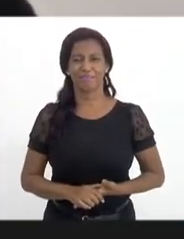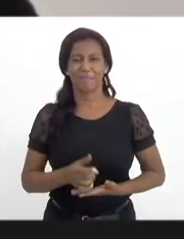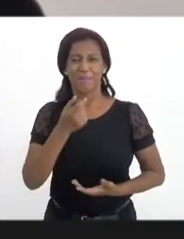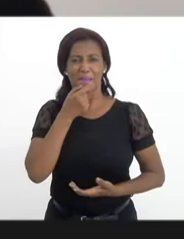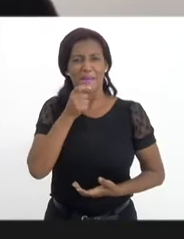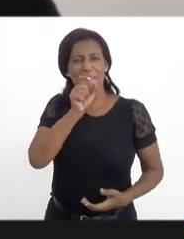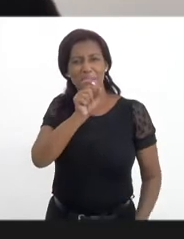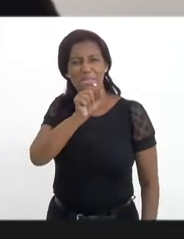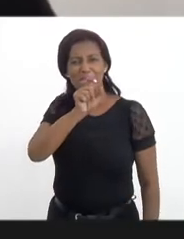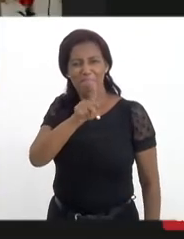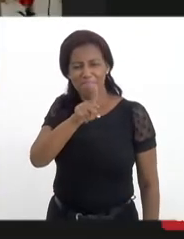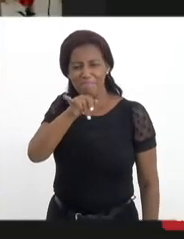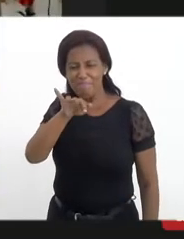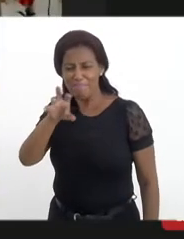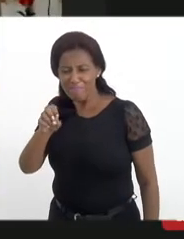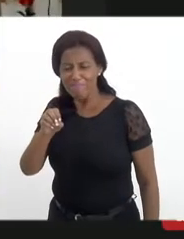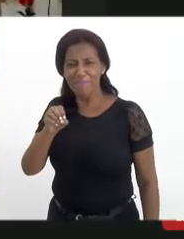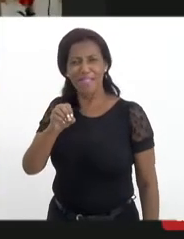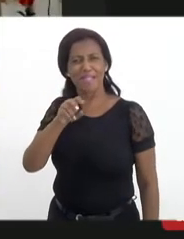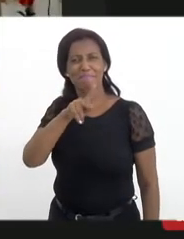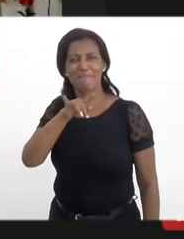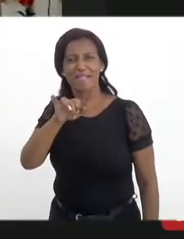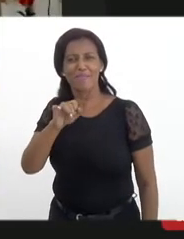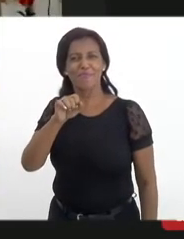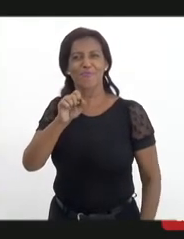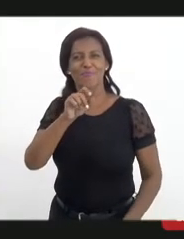Piscos... gente... Piscos social...